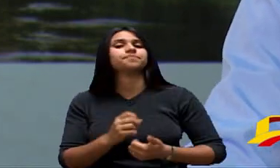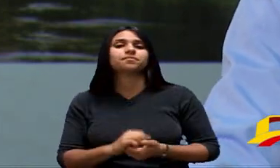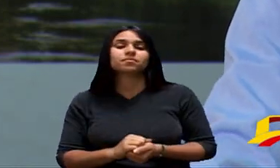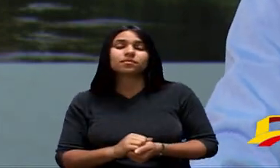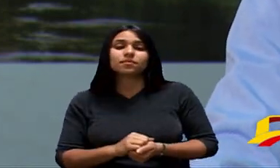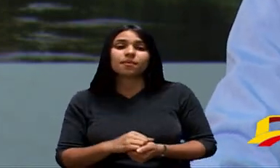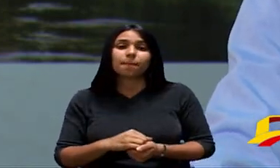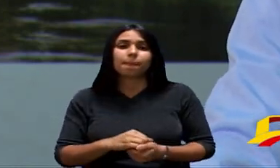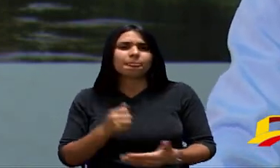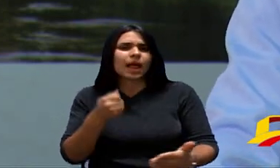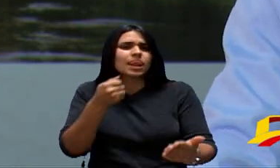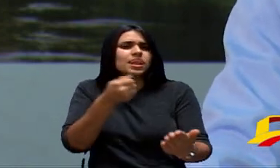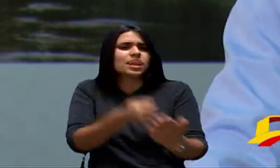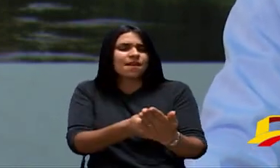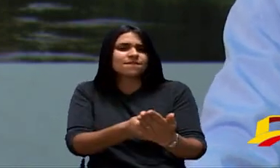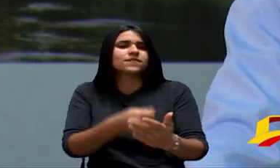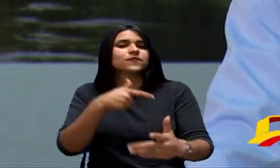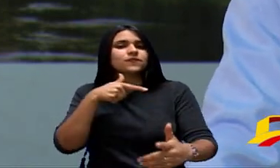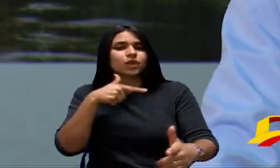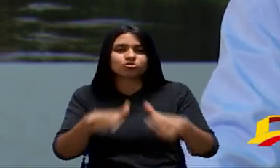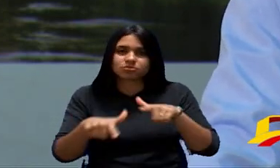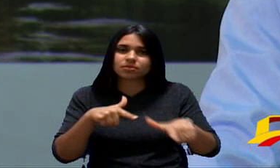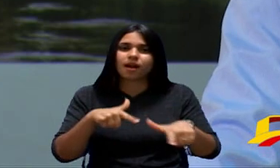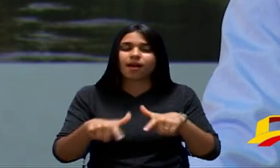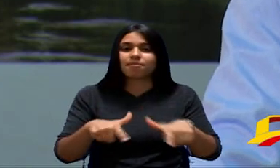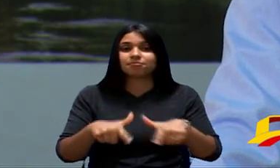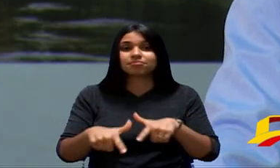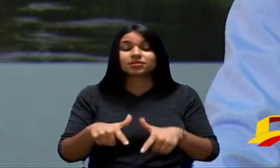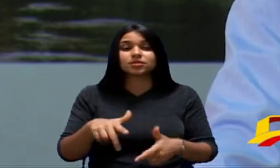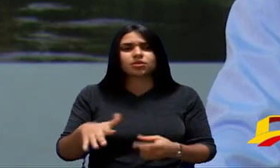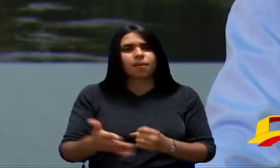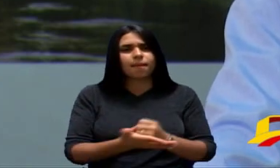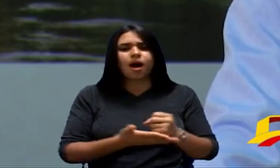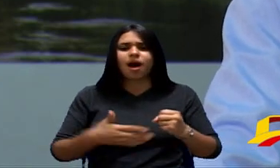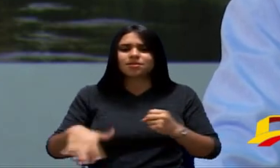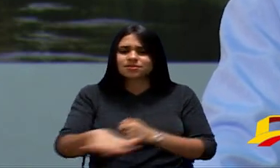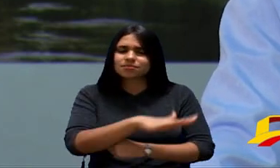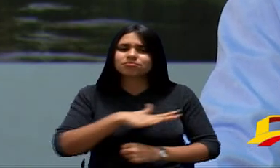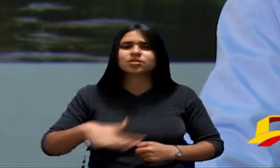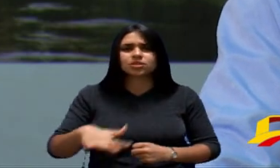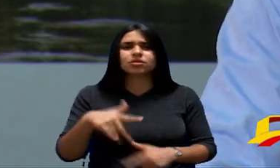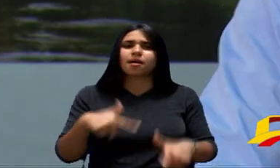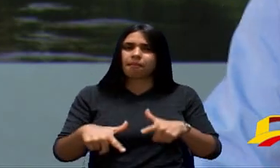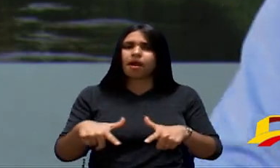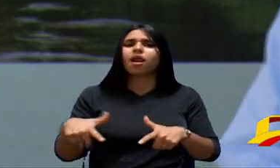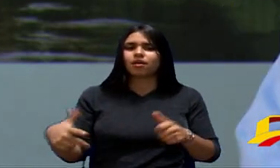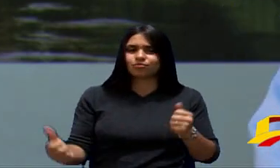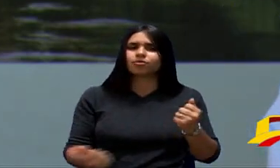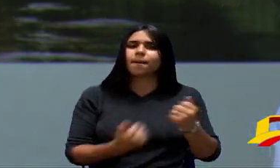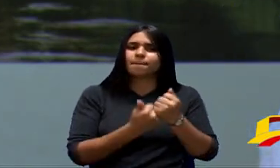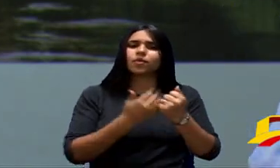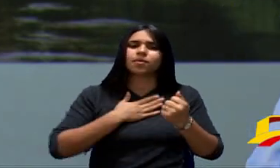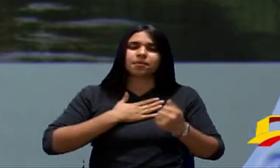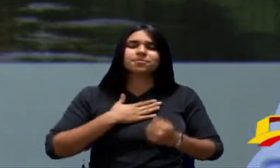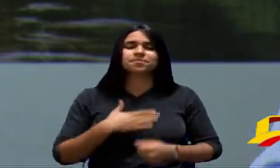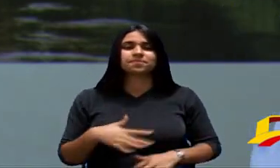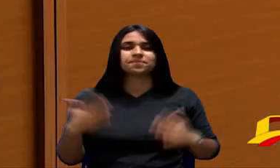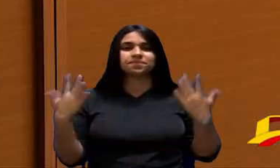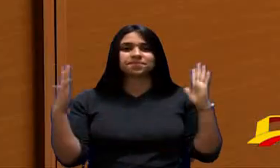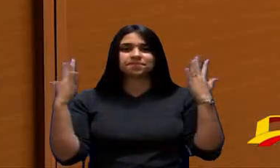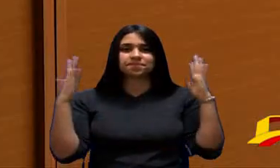Aquilo Que For Para Defender O Trabalhador Na Sua Base De Trabalho Vocês Podem Contar Com Comigo Também Obrigado Sr. Presidente